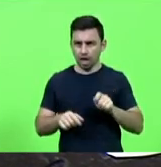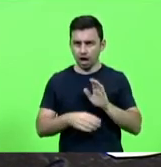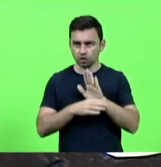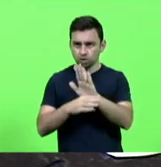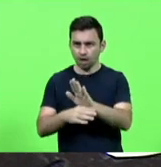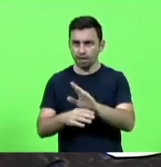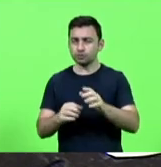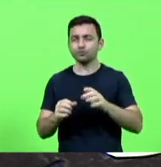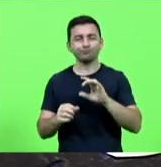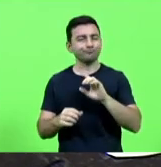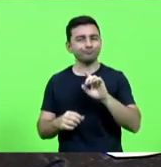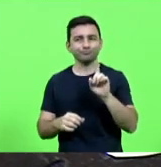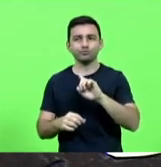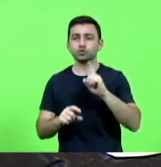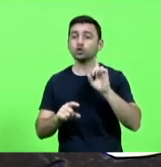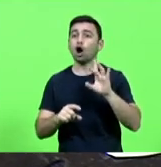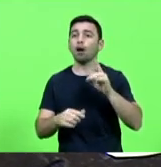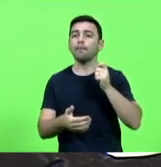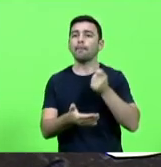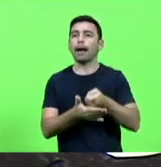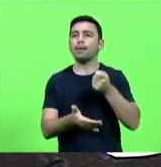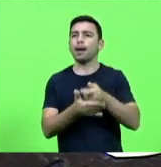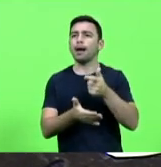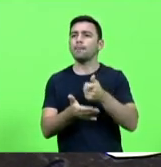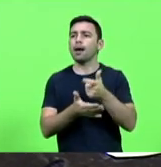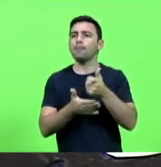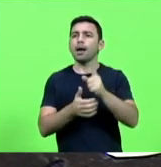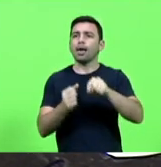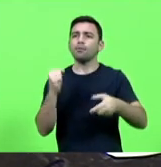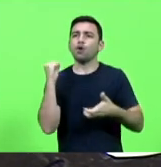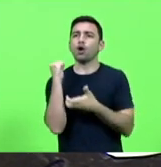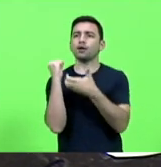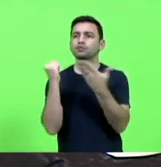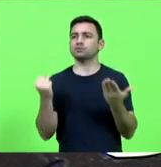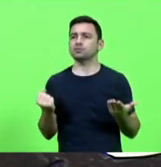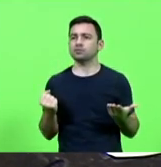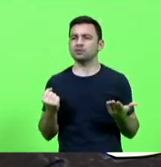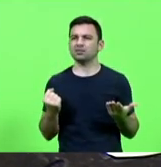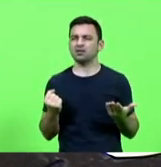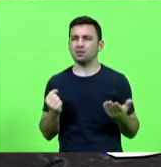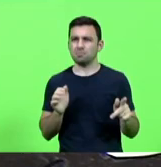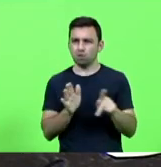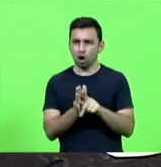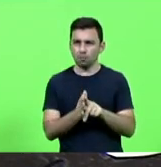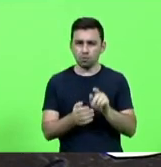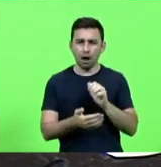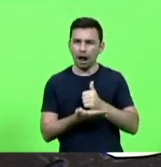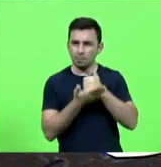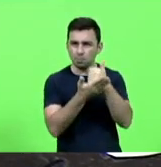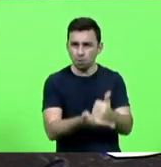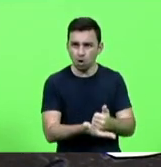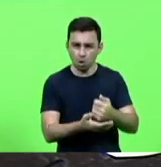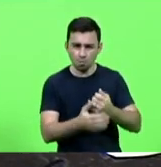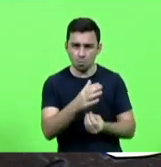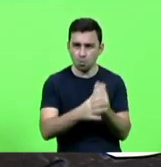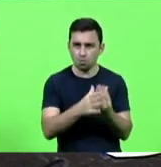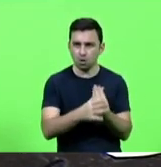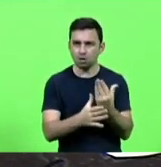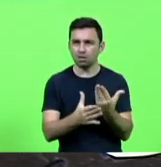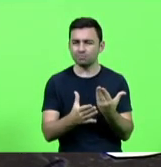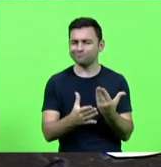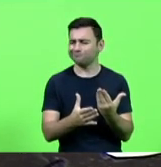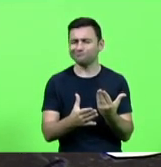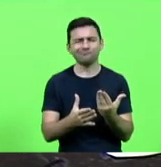burocracia o Brasil avançou por causa desses valores isso aqui foi investido em capital produtivo? não foi burocracia